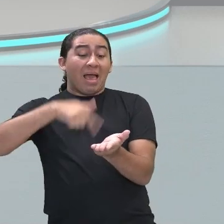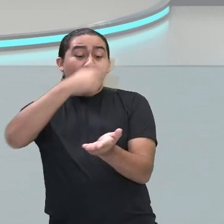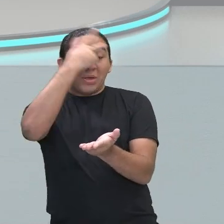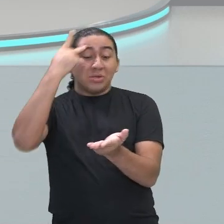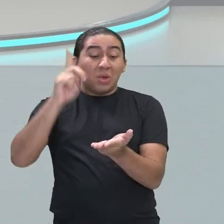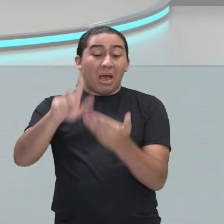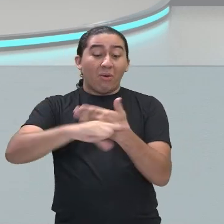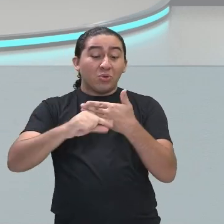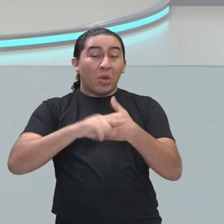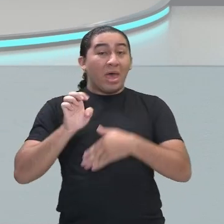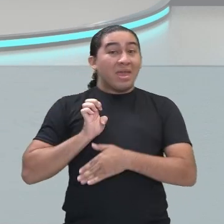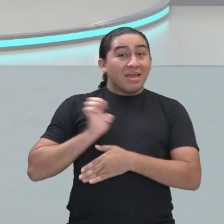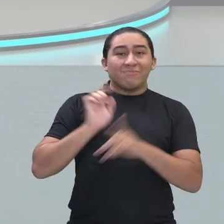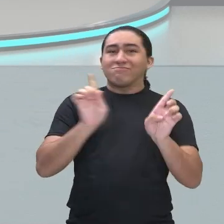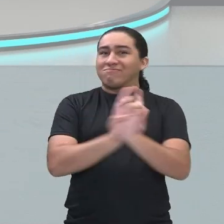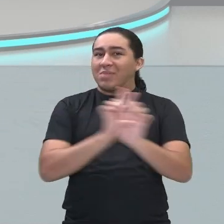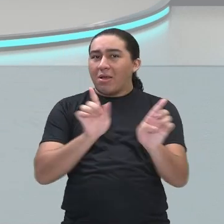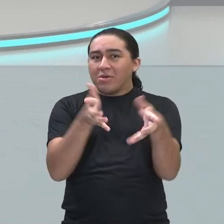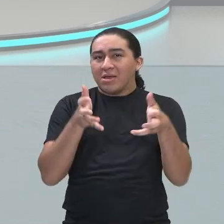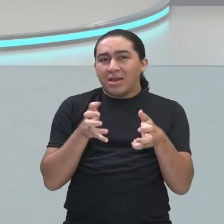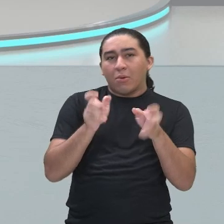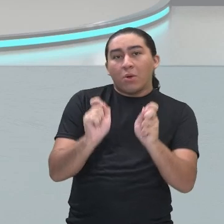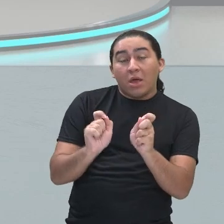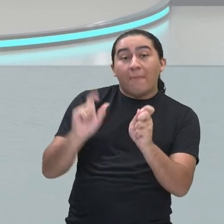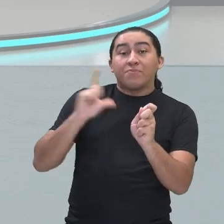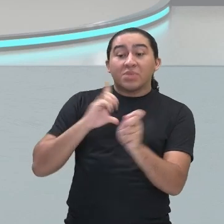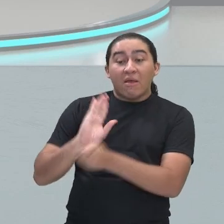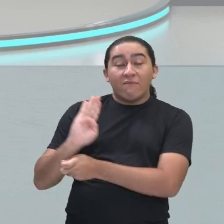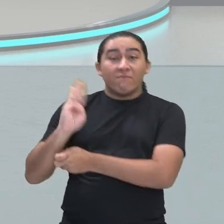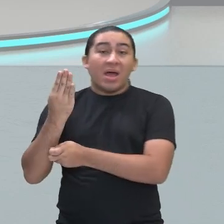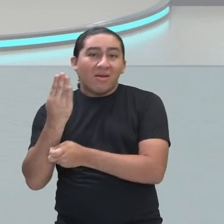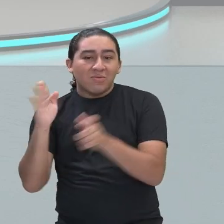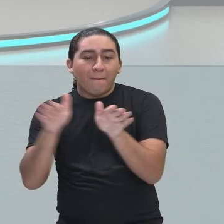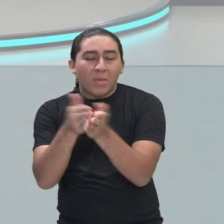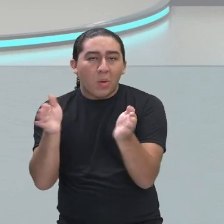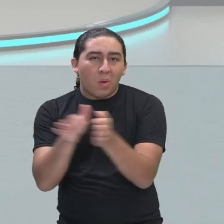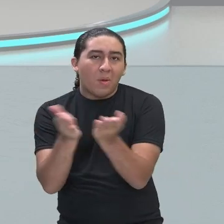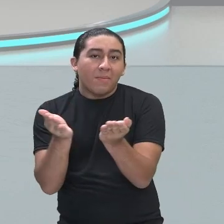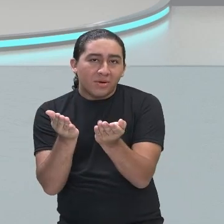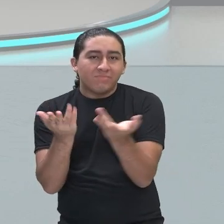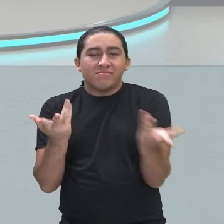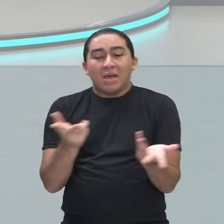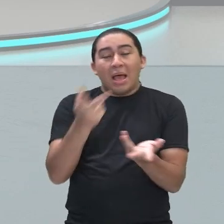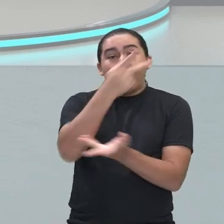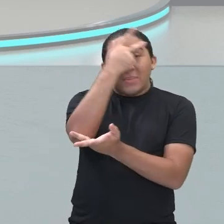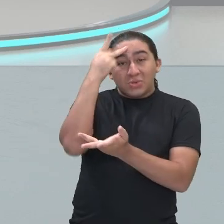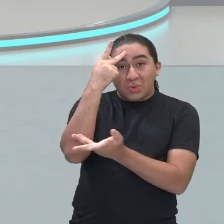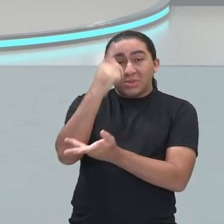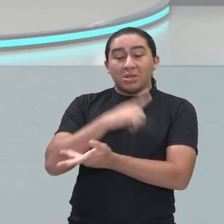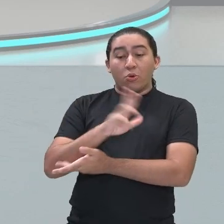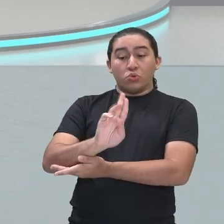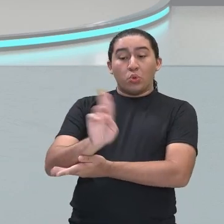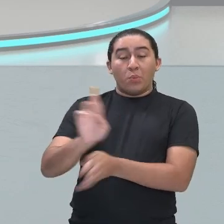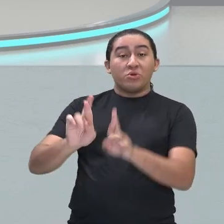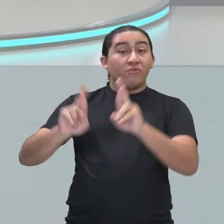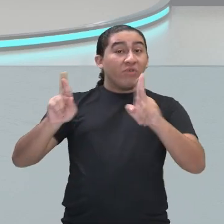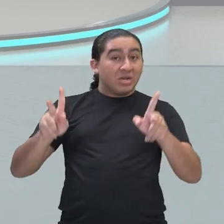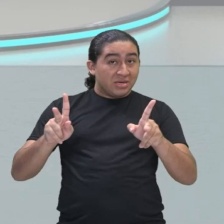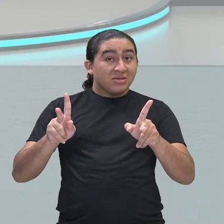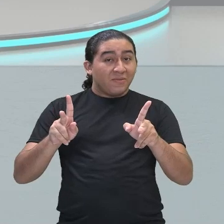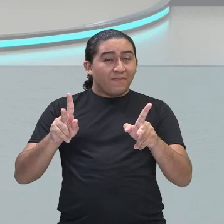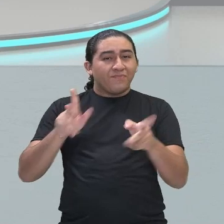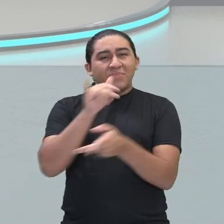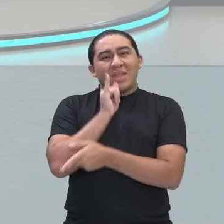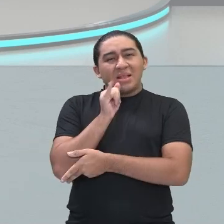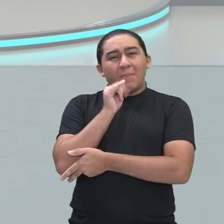Então, eles usavam pseudônimos. Então, uma pessoa que adquire um nome diferente, tipo